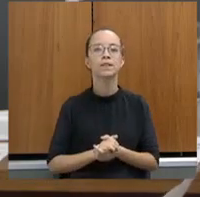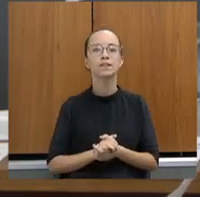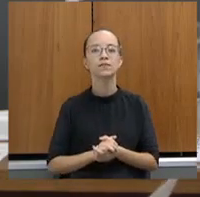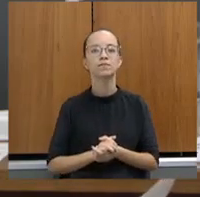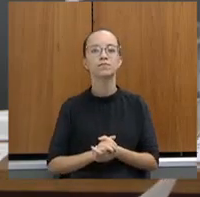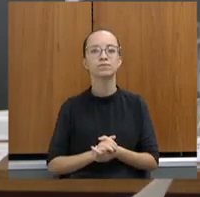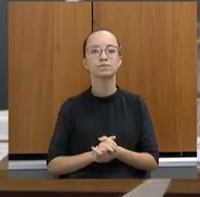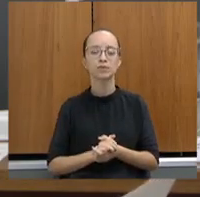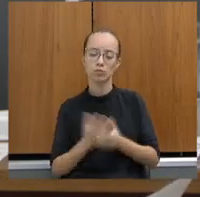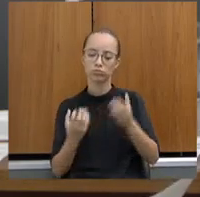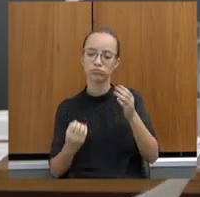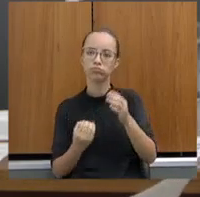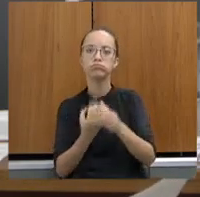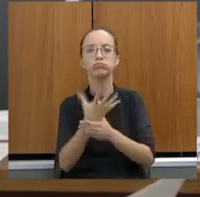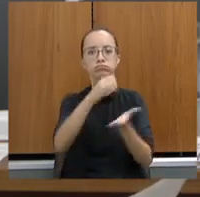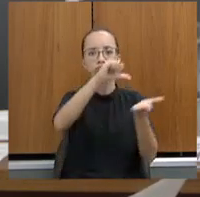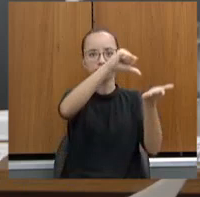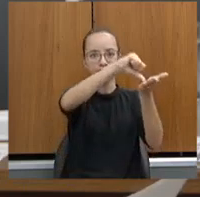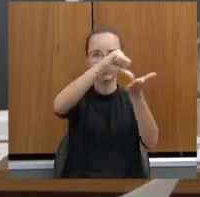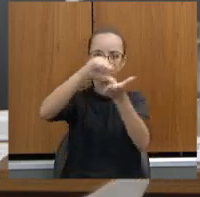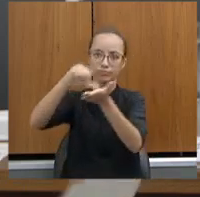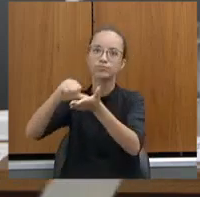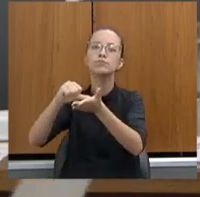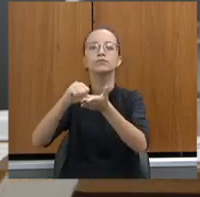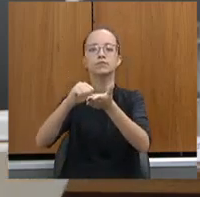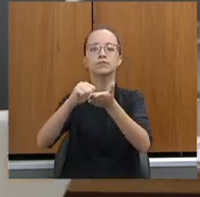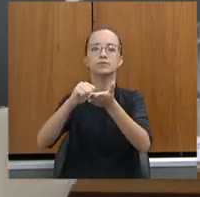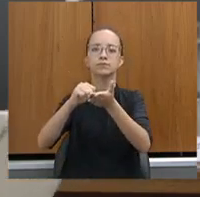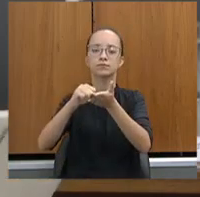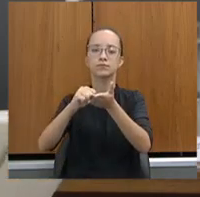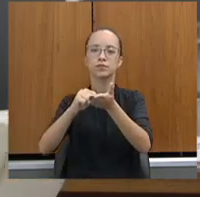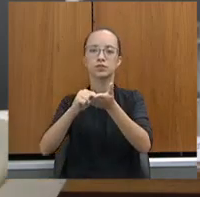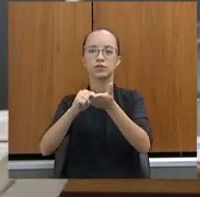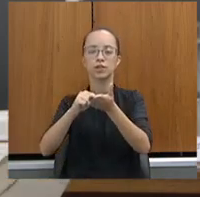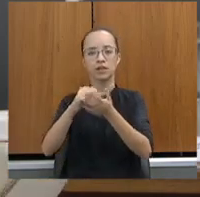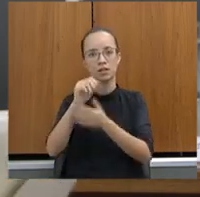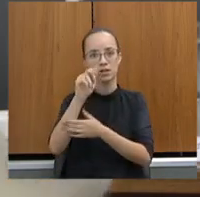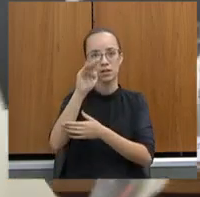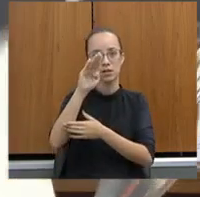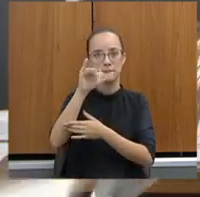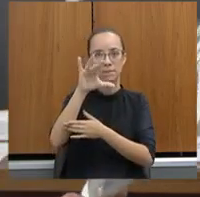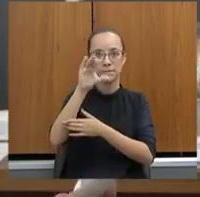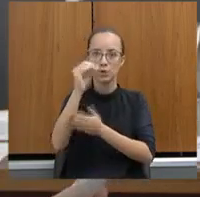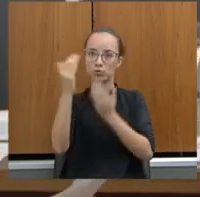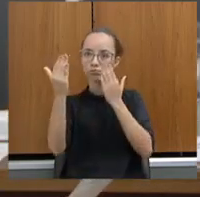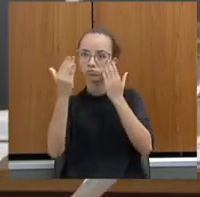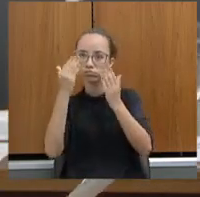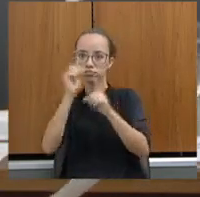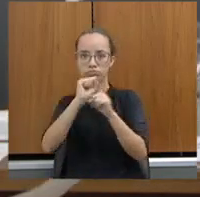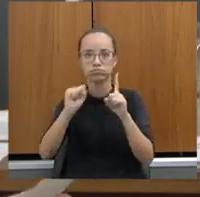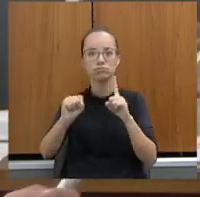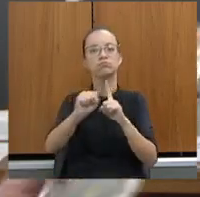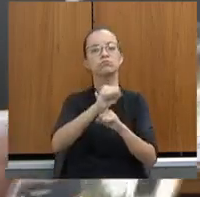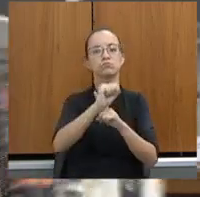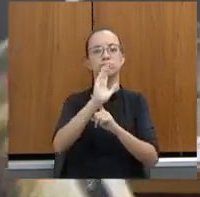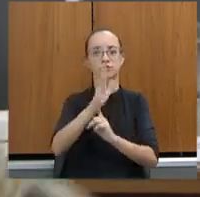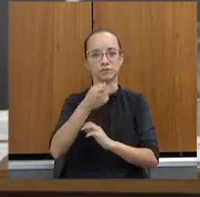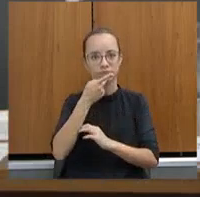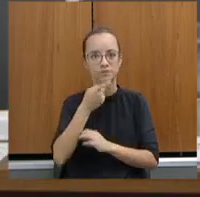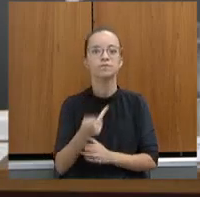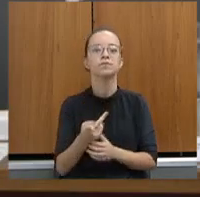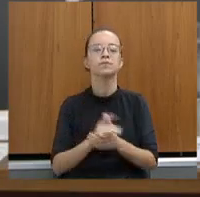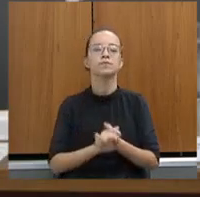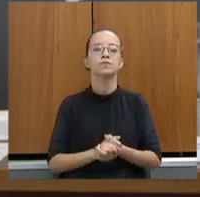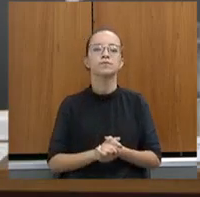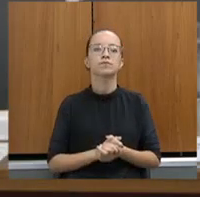enfim, foram criados esses centros também de atenção biopsicossocial, que foram citados. E essa, senhores